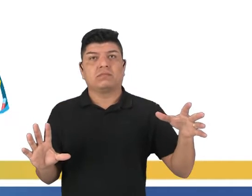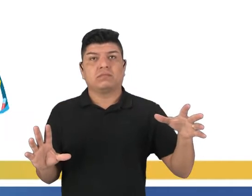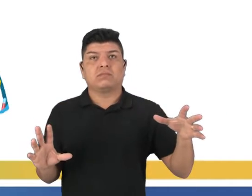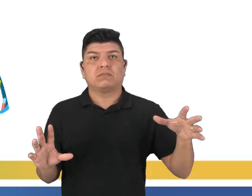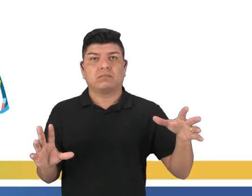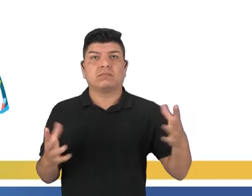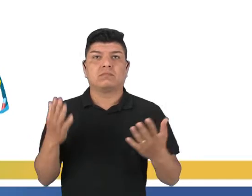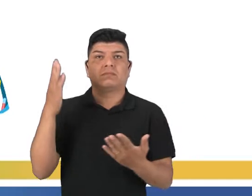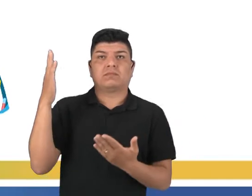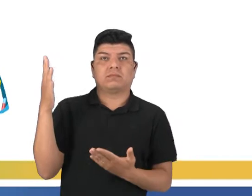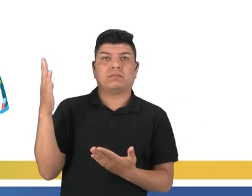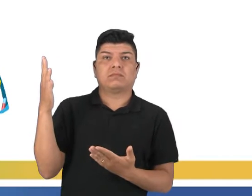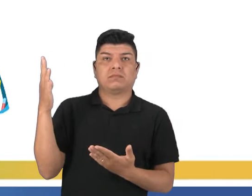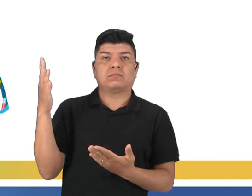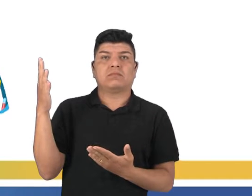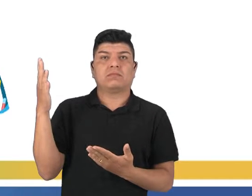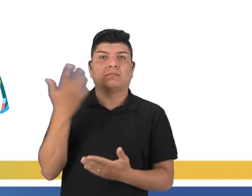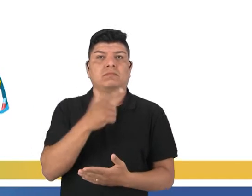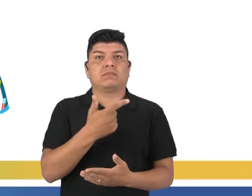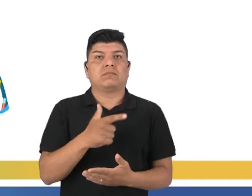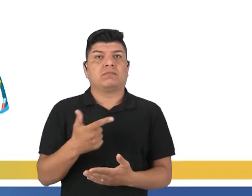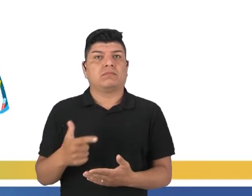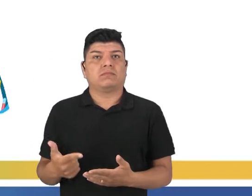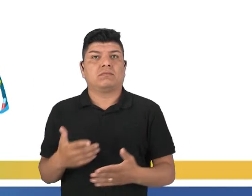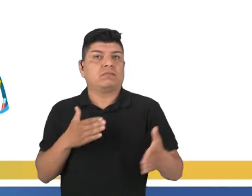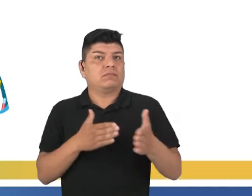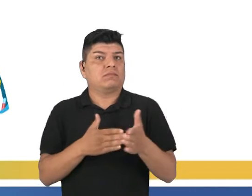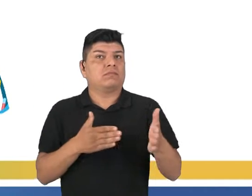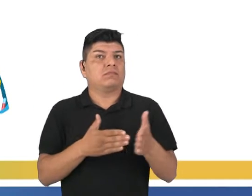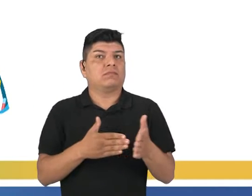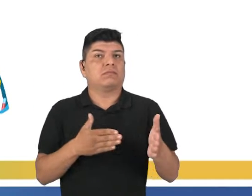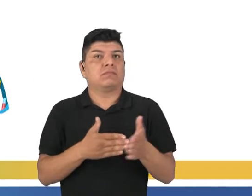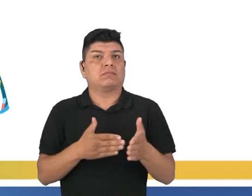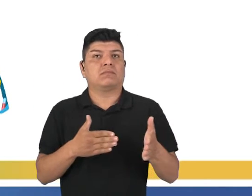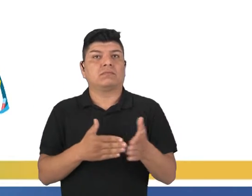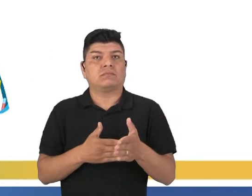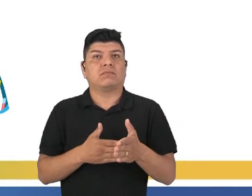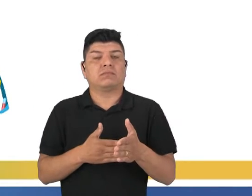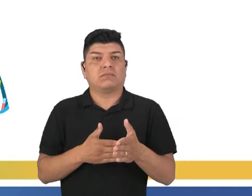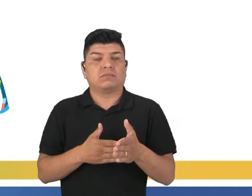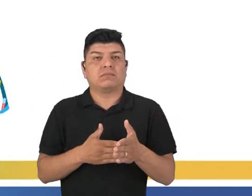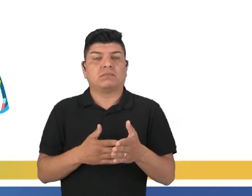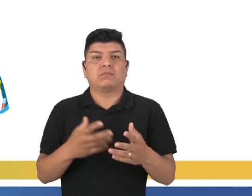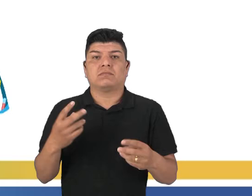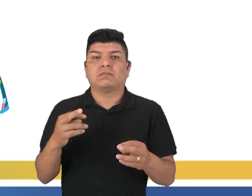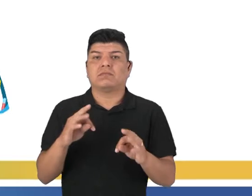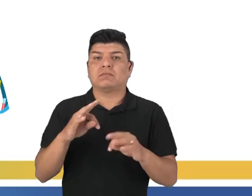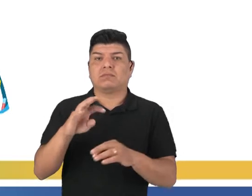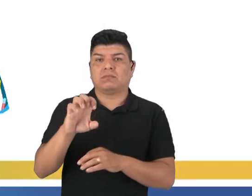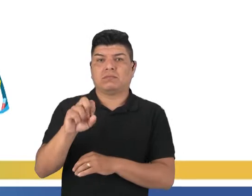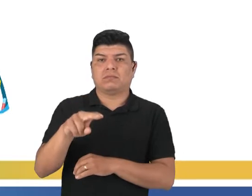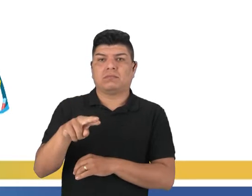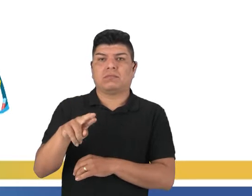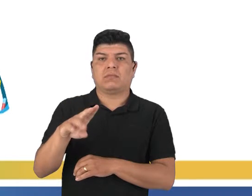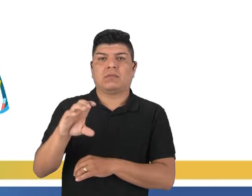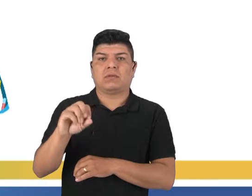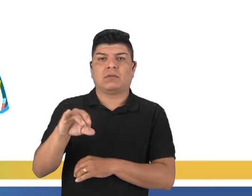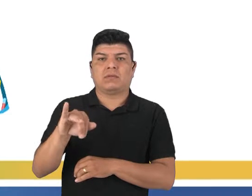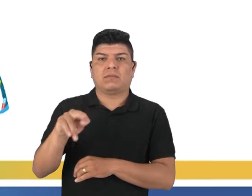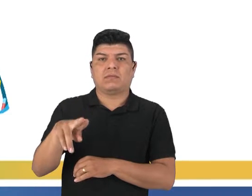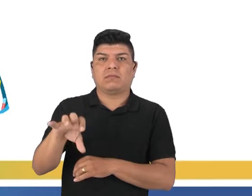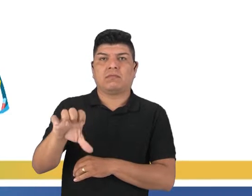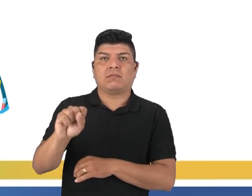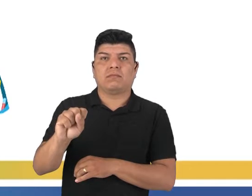nucleoide, né? Não existe nada delimitando, como no nosso caso dos organismos eucariontes, que é na nossa